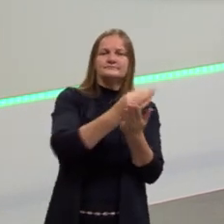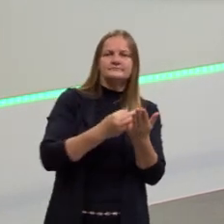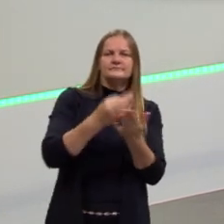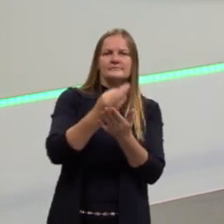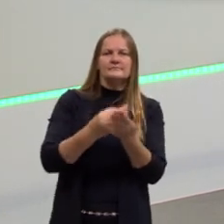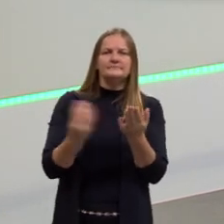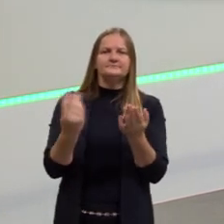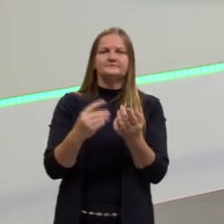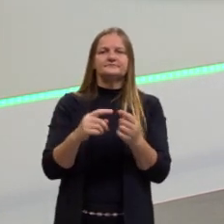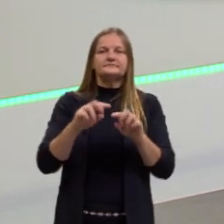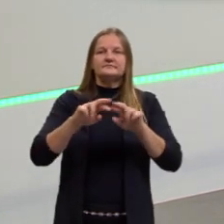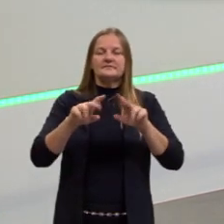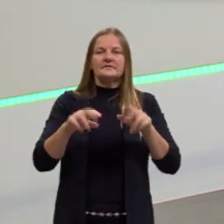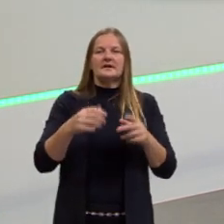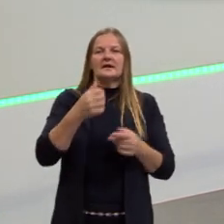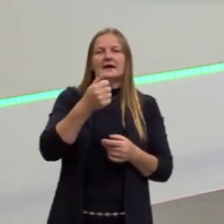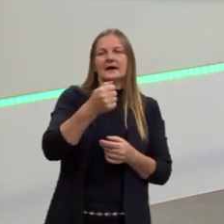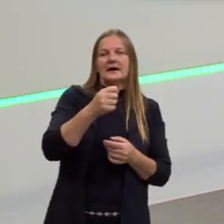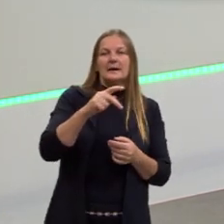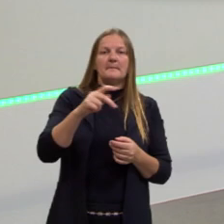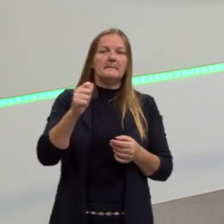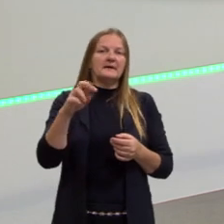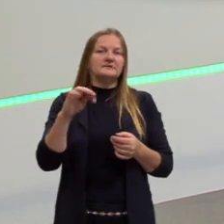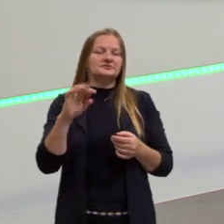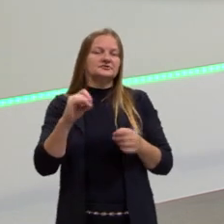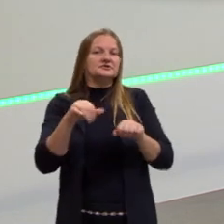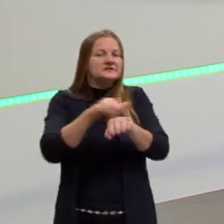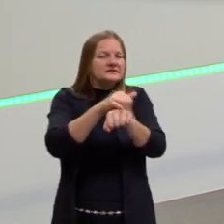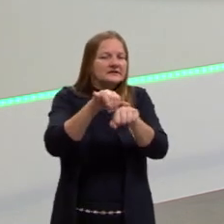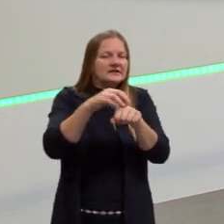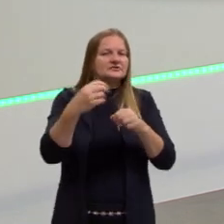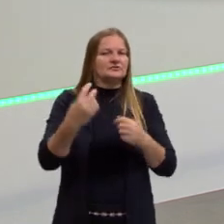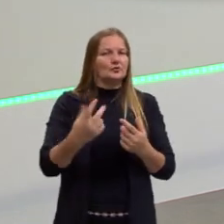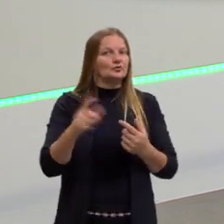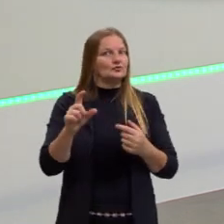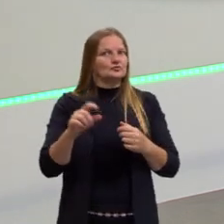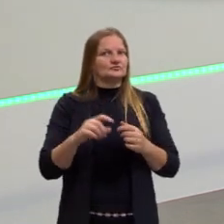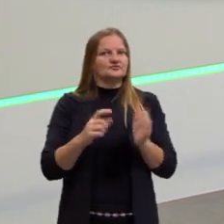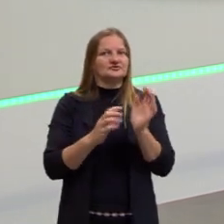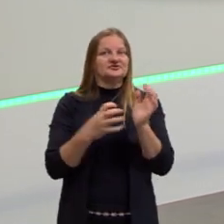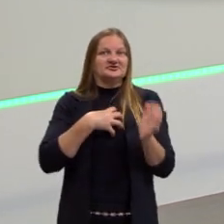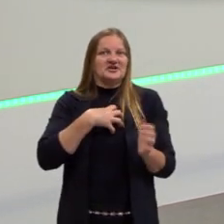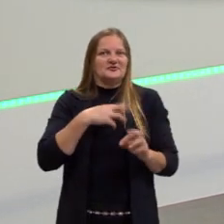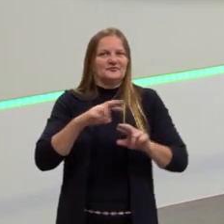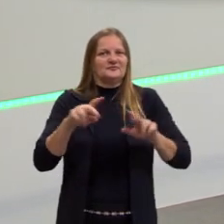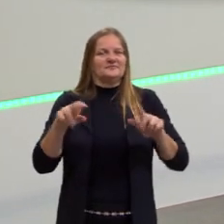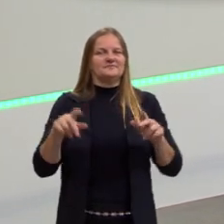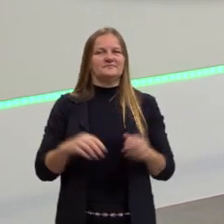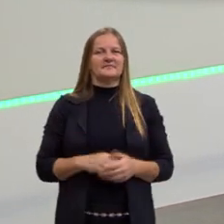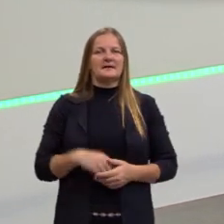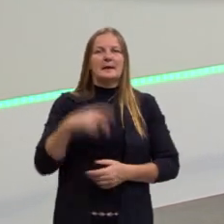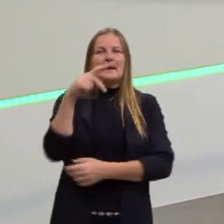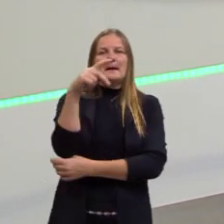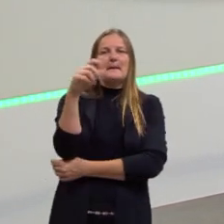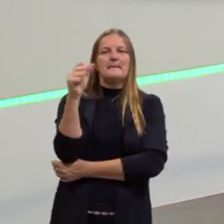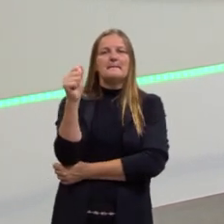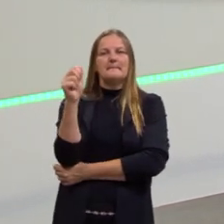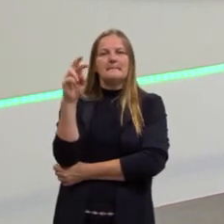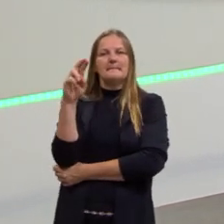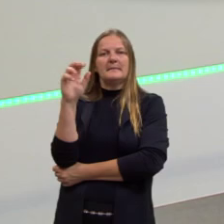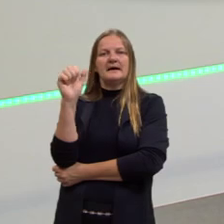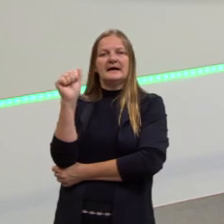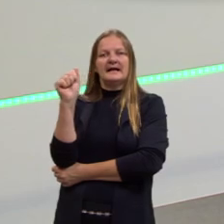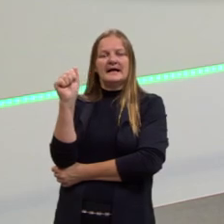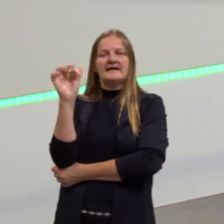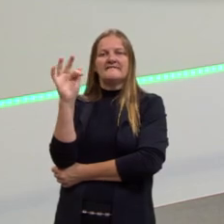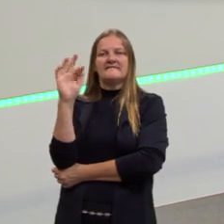Só que tu vai fazer a partir de uma outra técnica. Certo? Então, tu vai parafrasear, talvez. A paráfrase